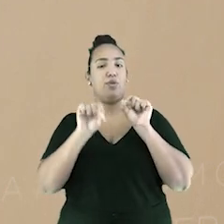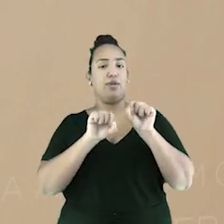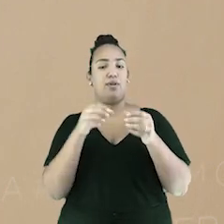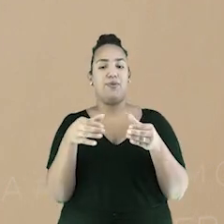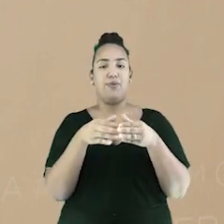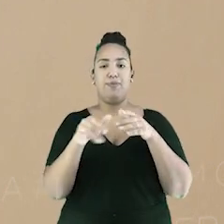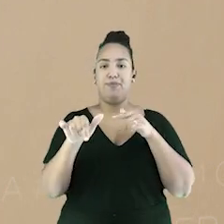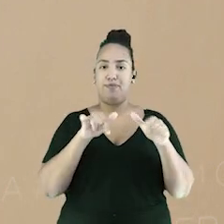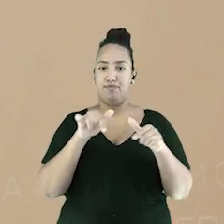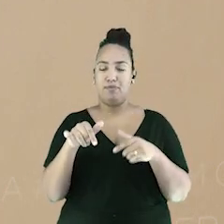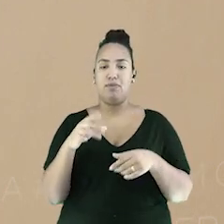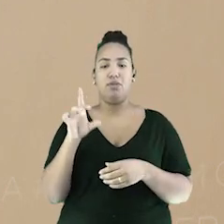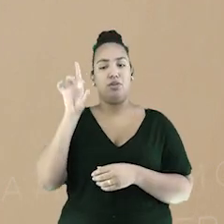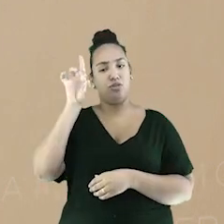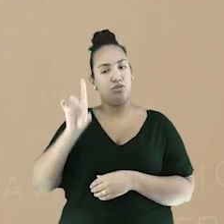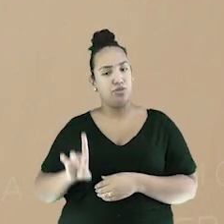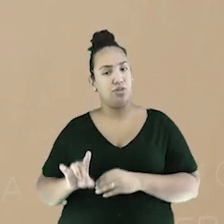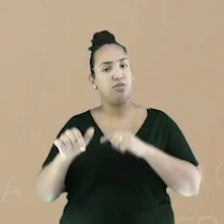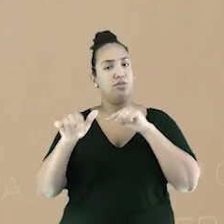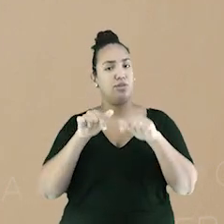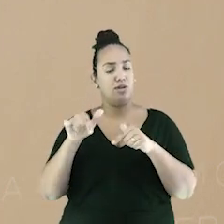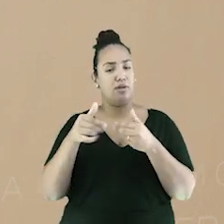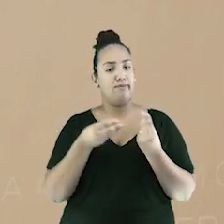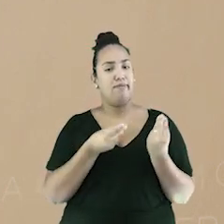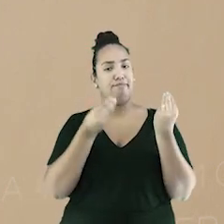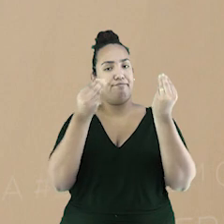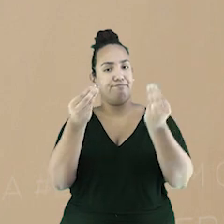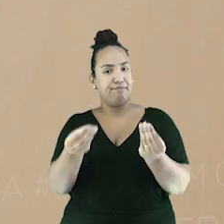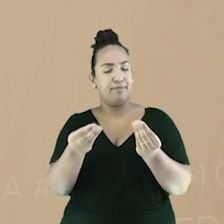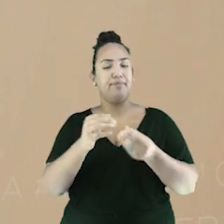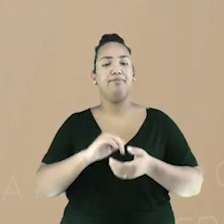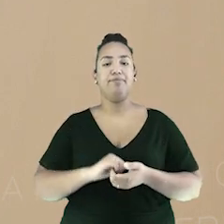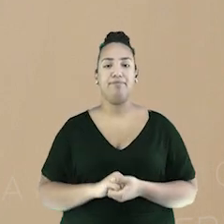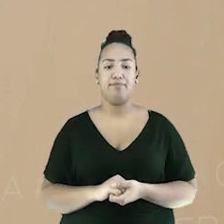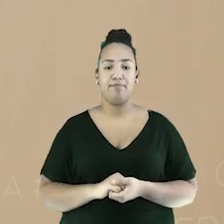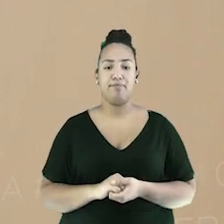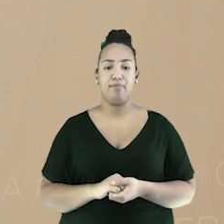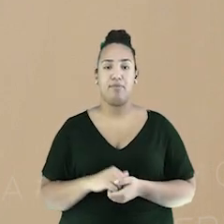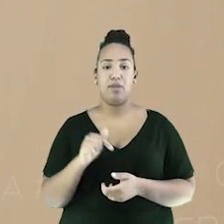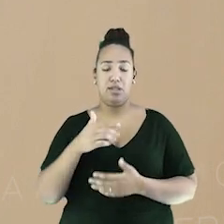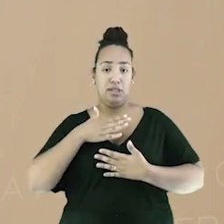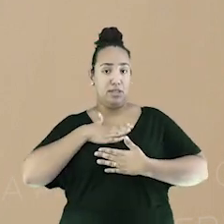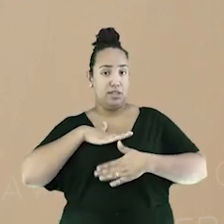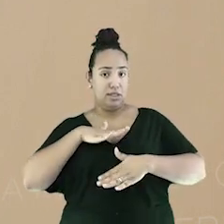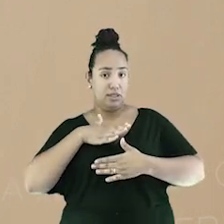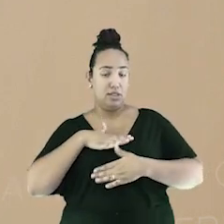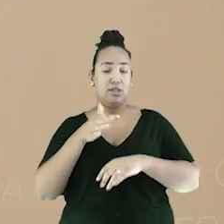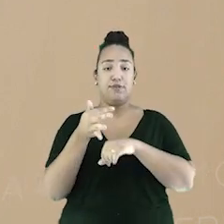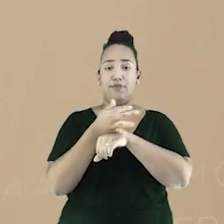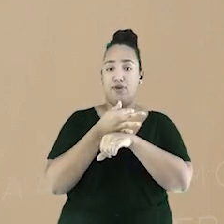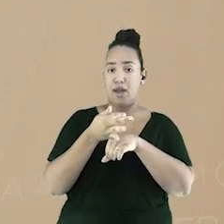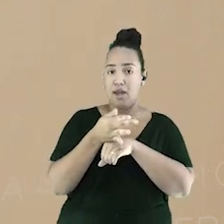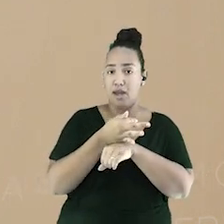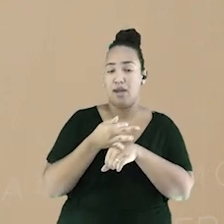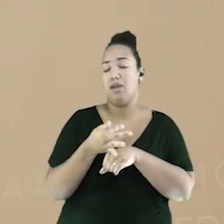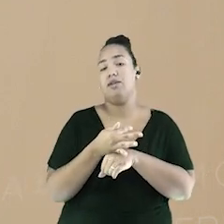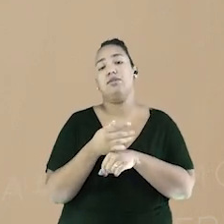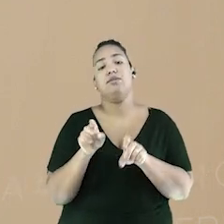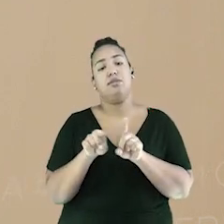direitos aos trabalhadores urbanos da indústria, como descanso remunerado, férias e outros benefícios.